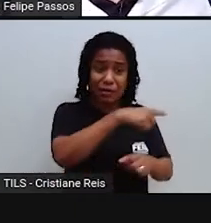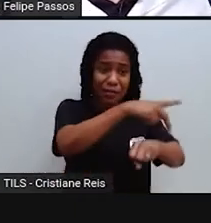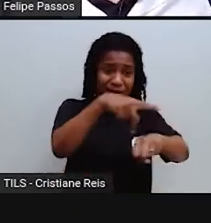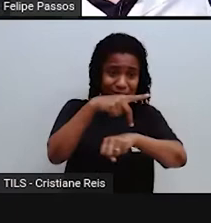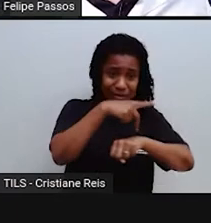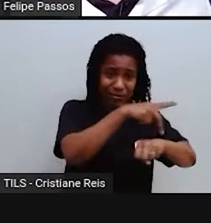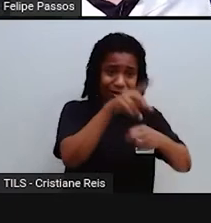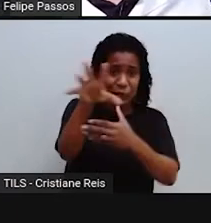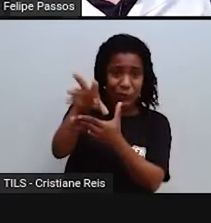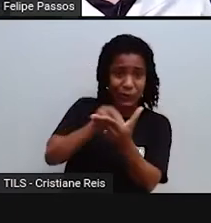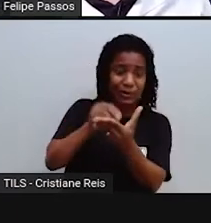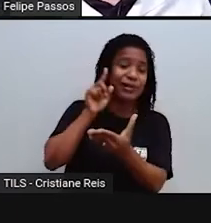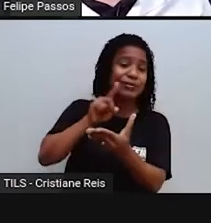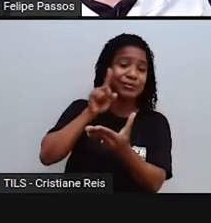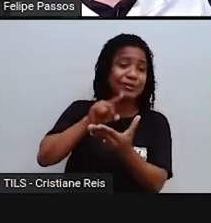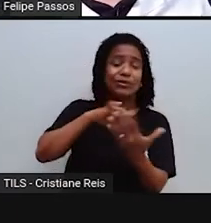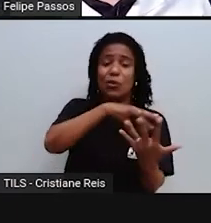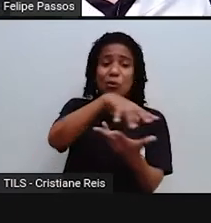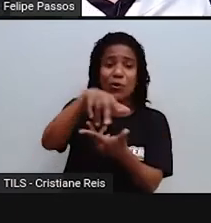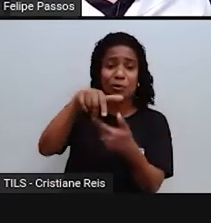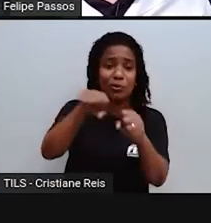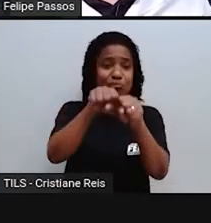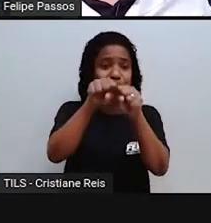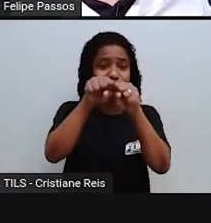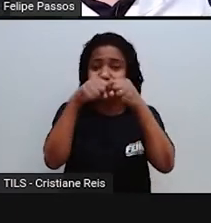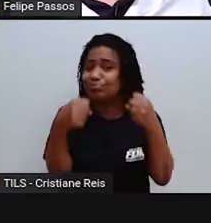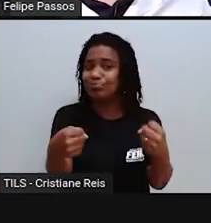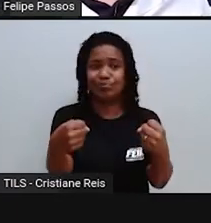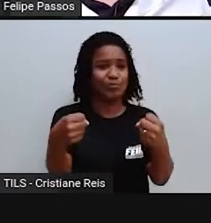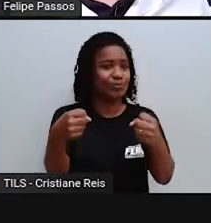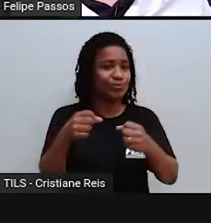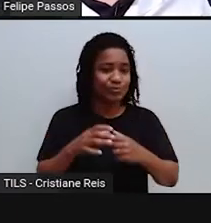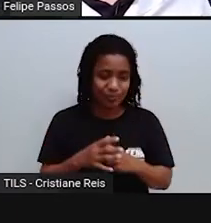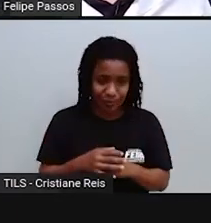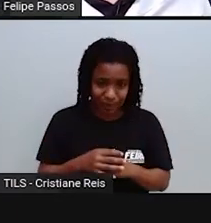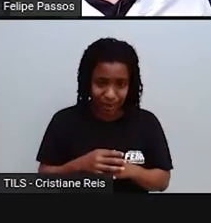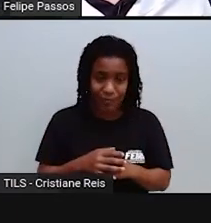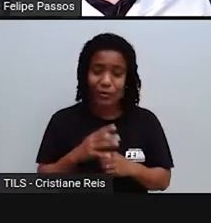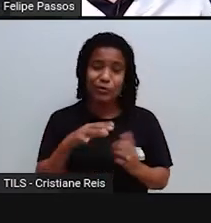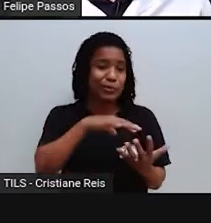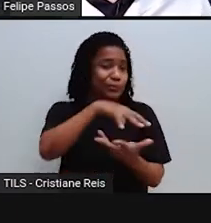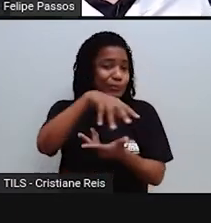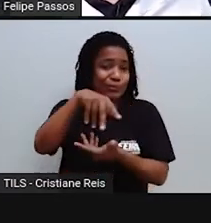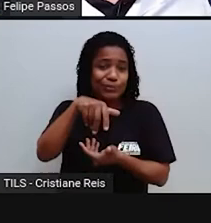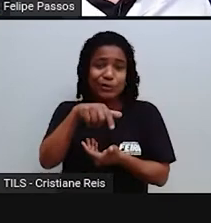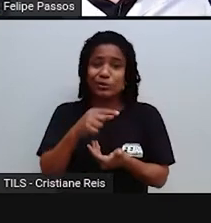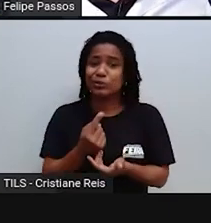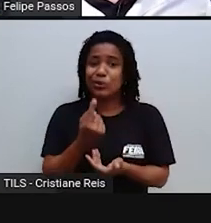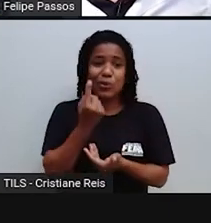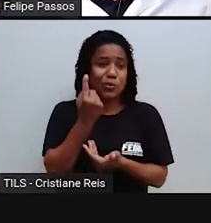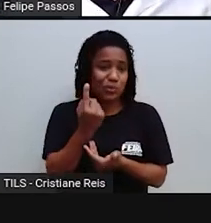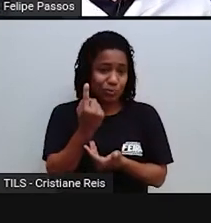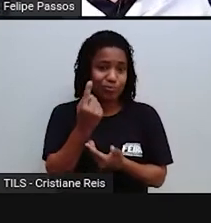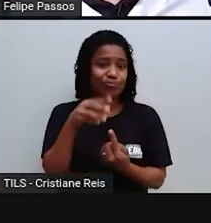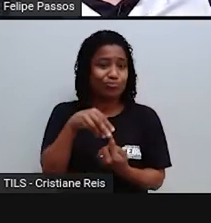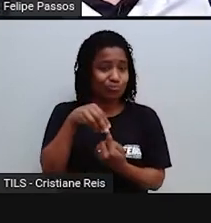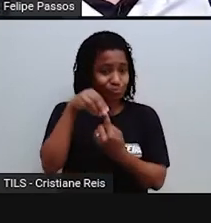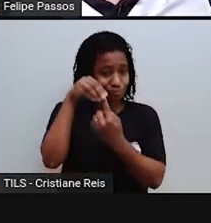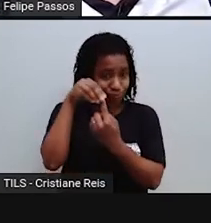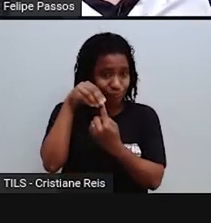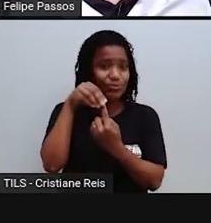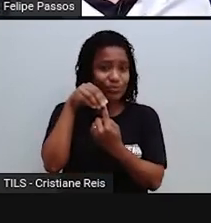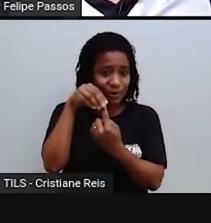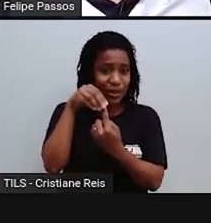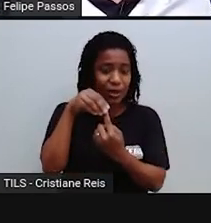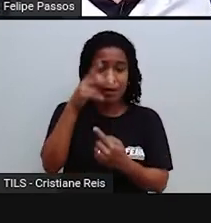pertinho da gente, nas viagens espaciais lá dos anos 40, 50. O pessoal foi na Lua, mas é muito dinheiro para você